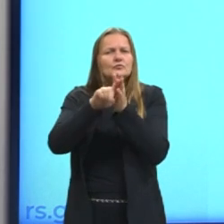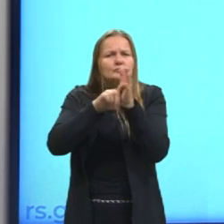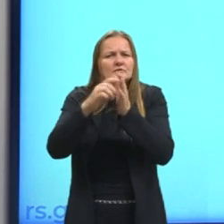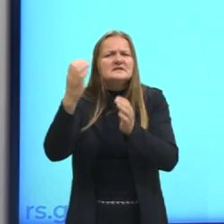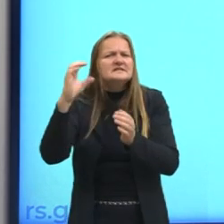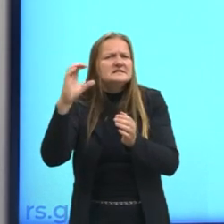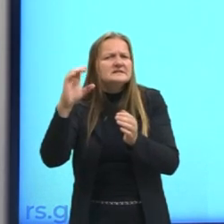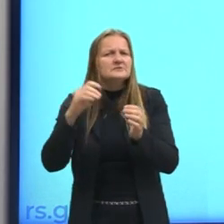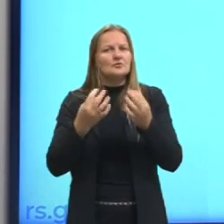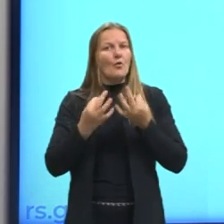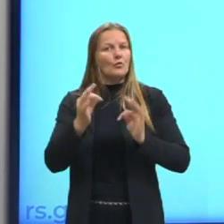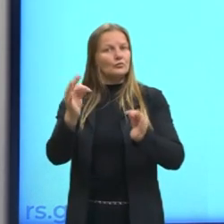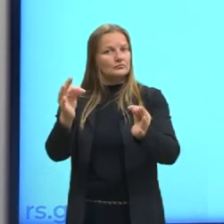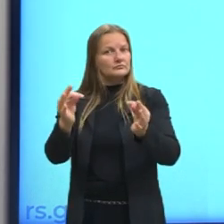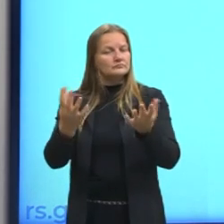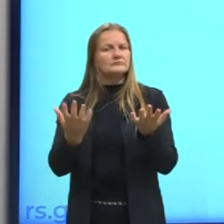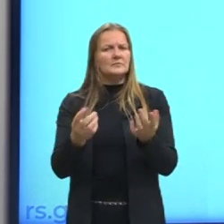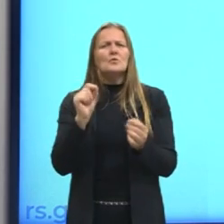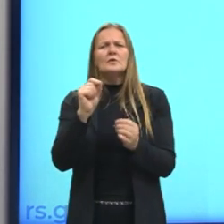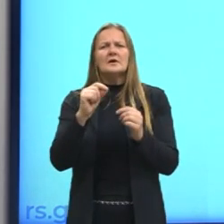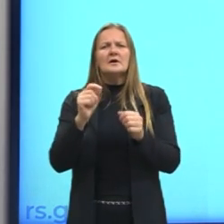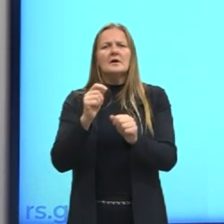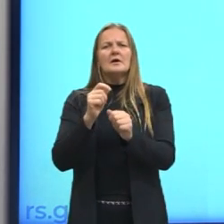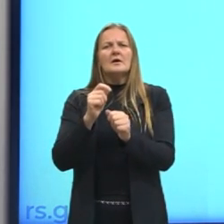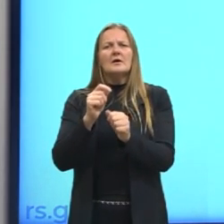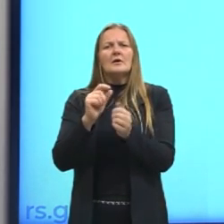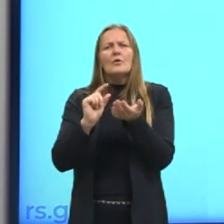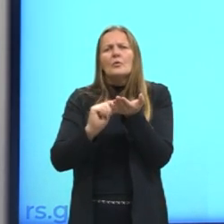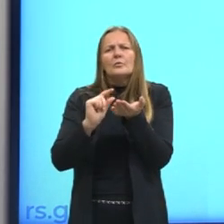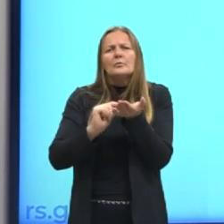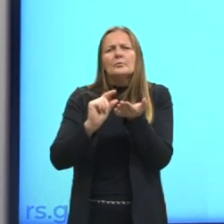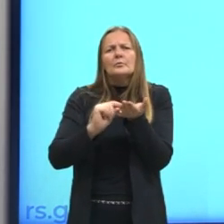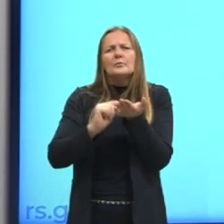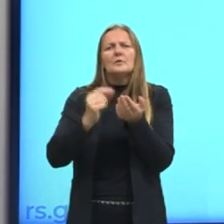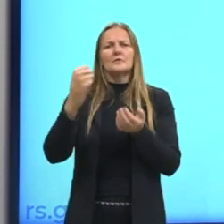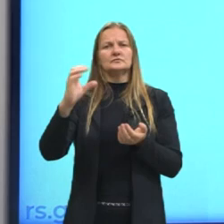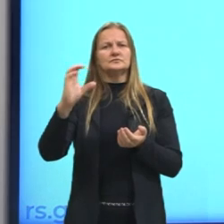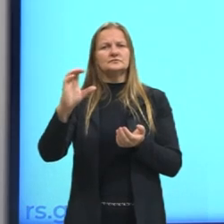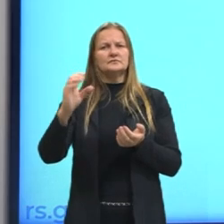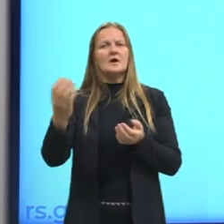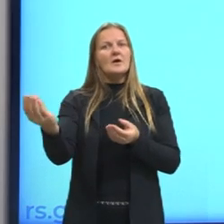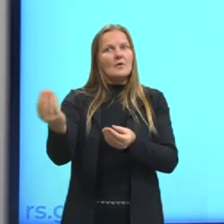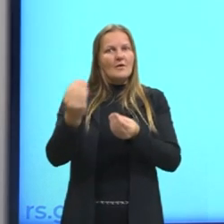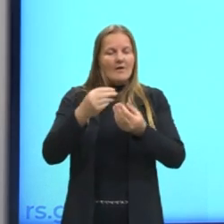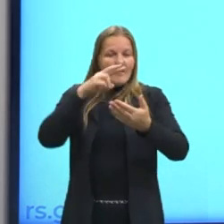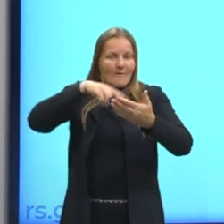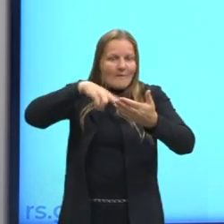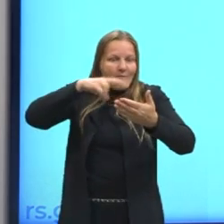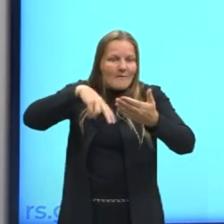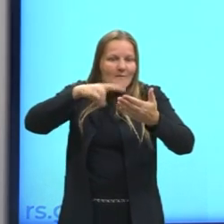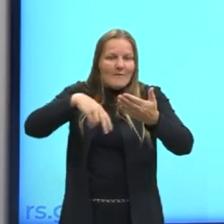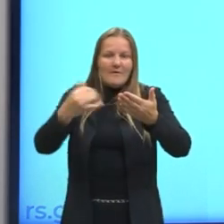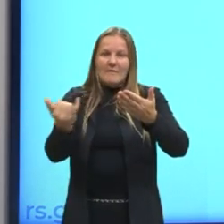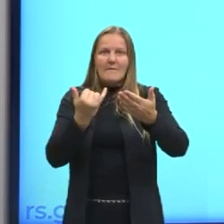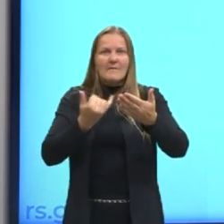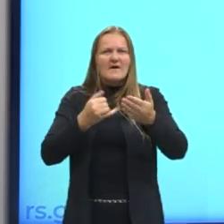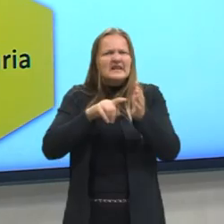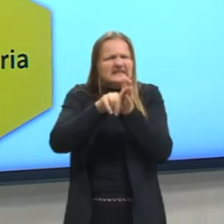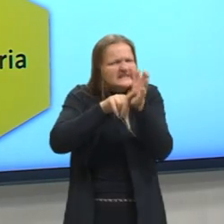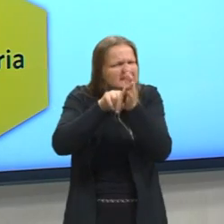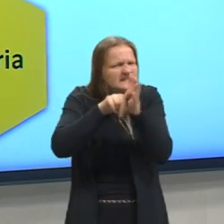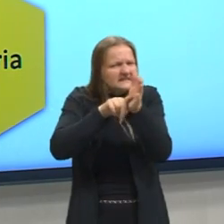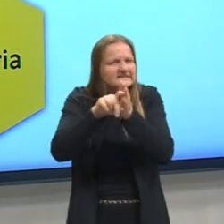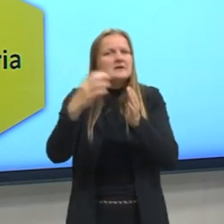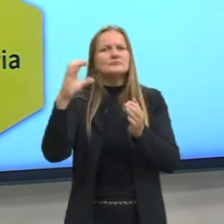ou esfera tecnológica, um artigo científico que vai trazer ali os resultados de um estudo